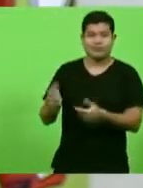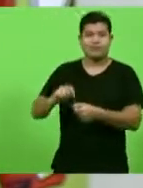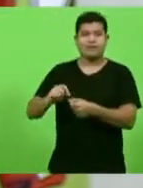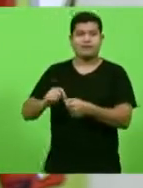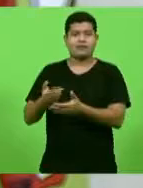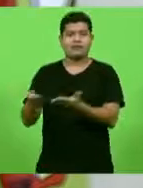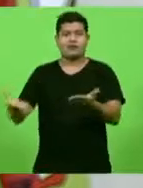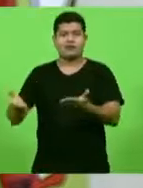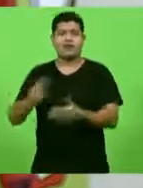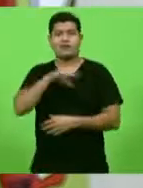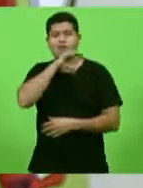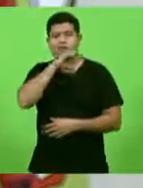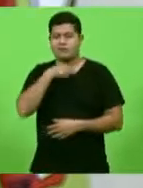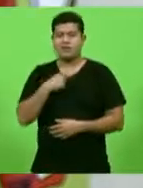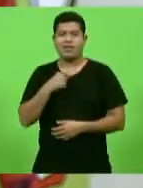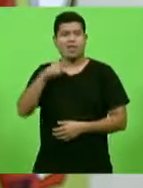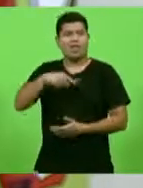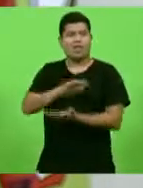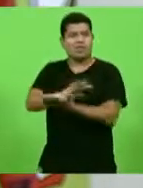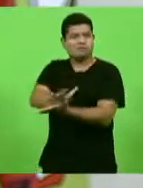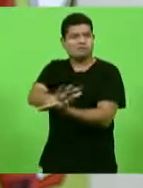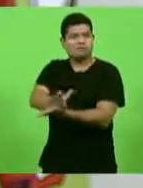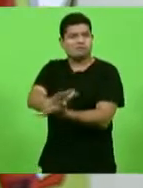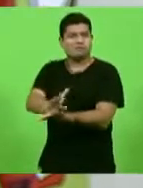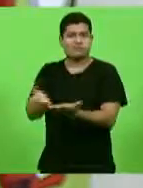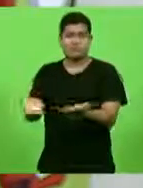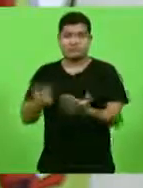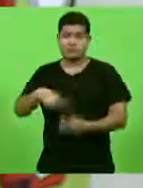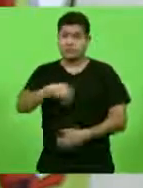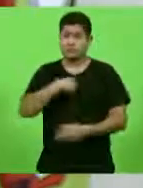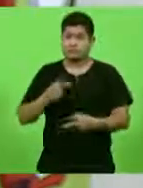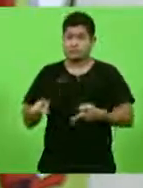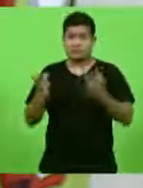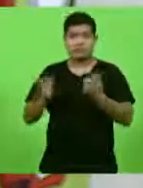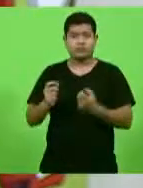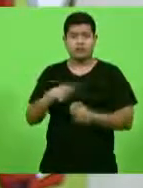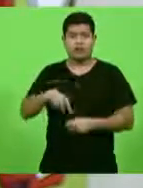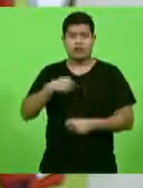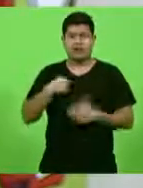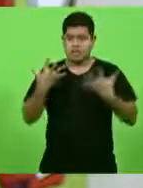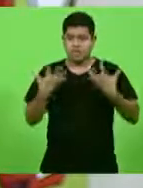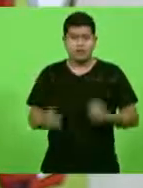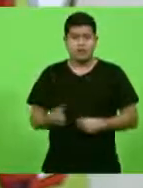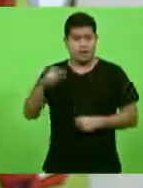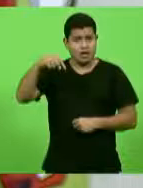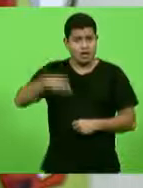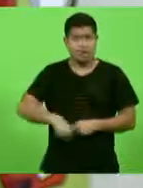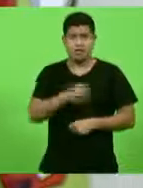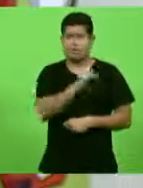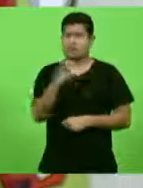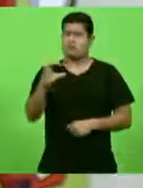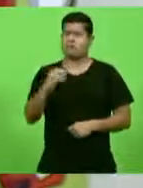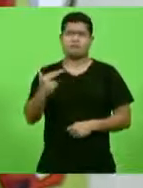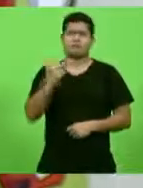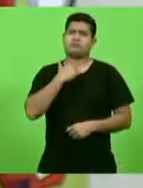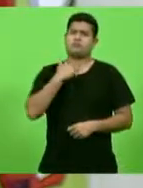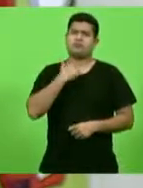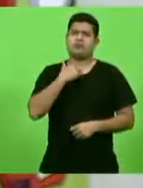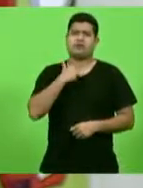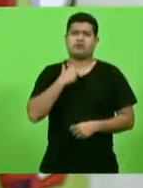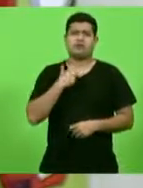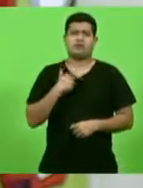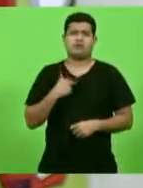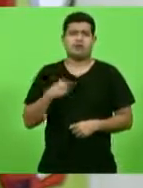cruel e que a gente percebe realmente que nós não podemos admitir em Santa Catarina. Santa Catarina não é terra de ninguém.